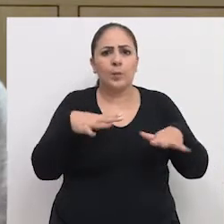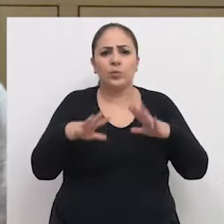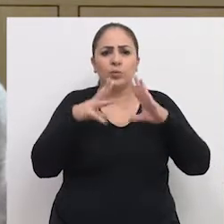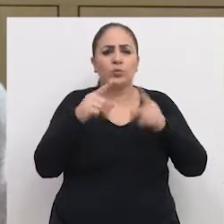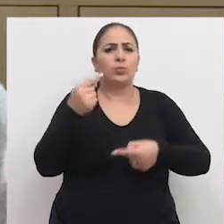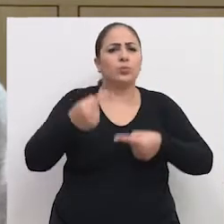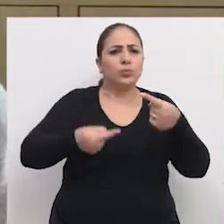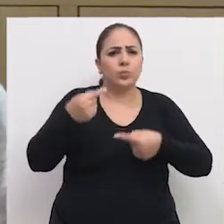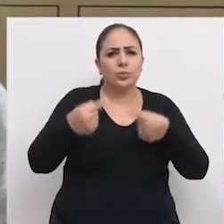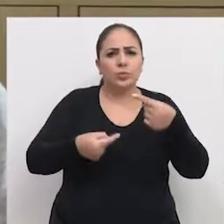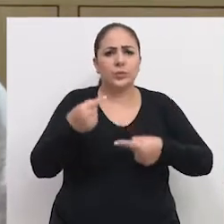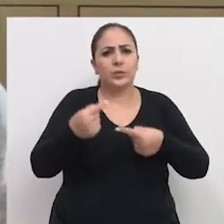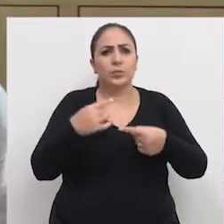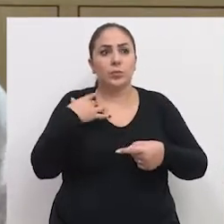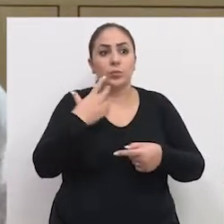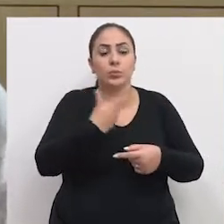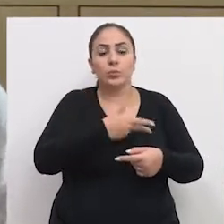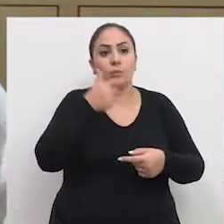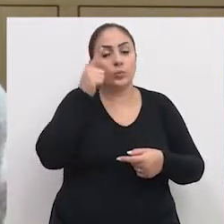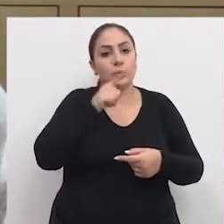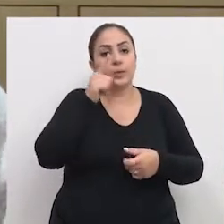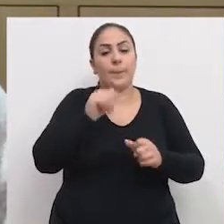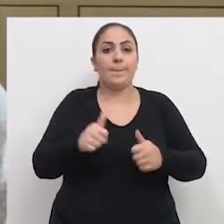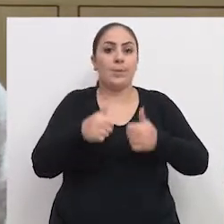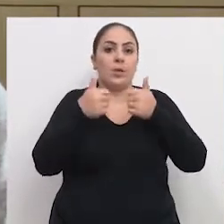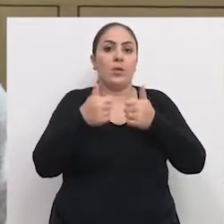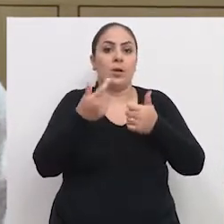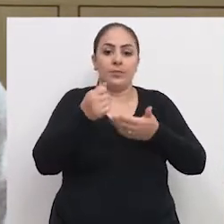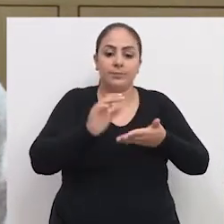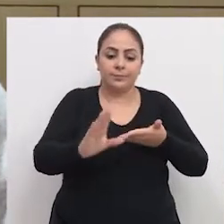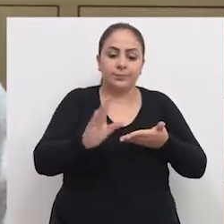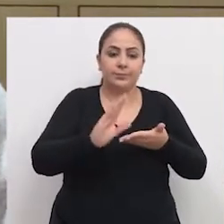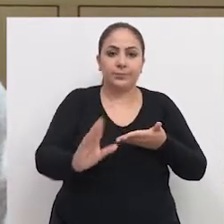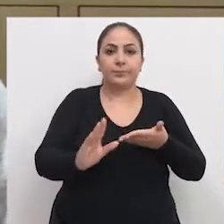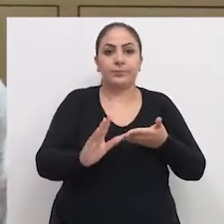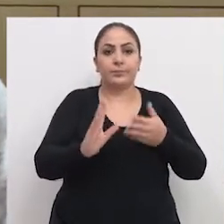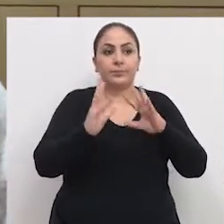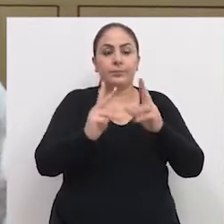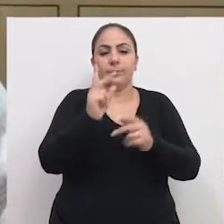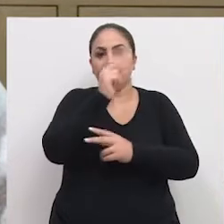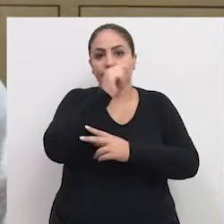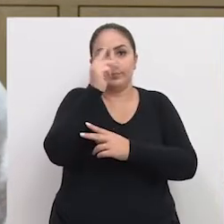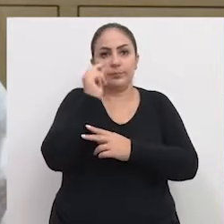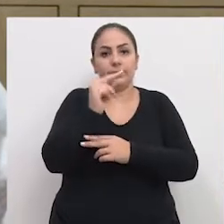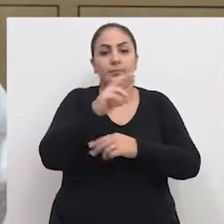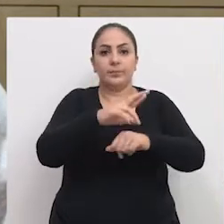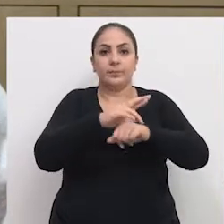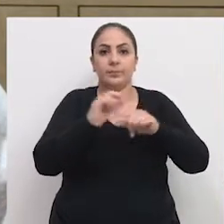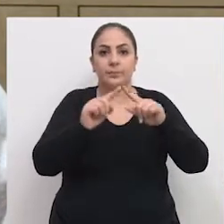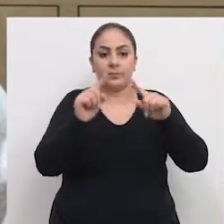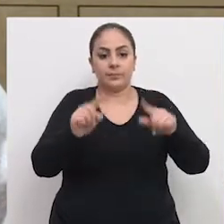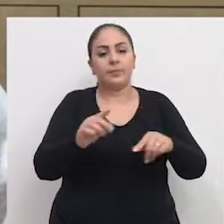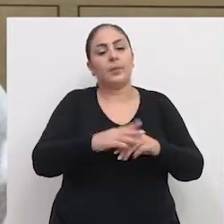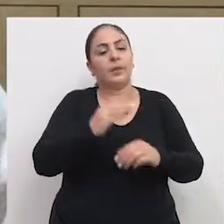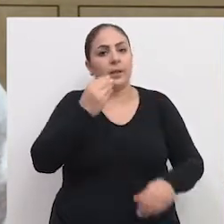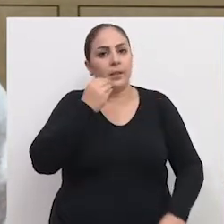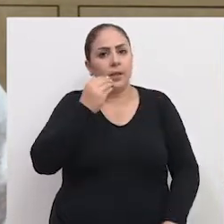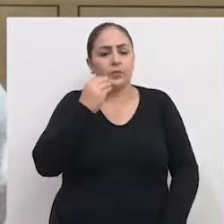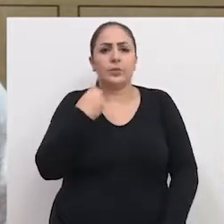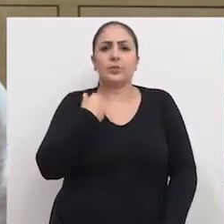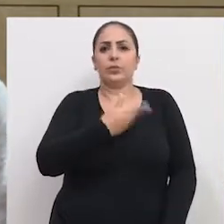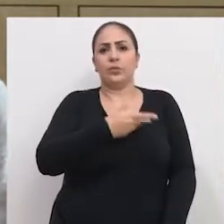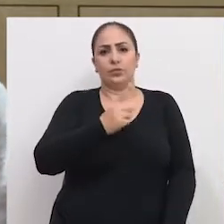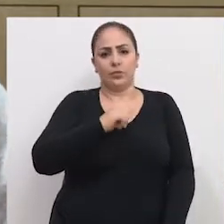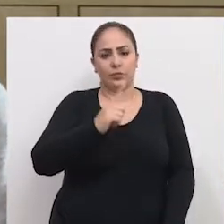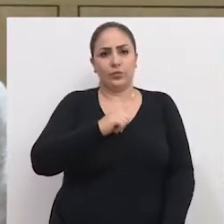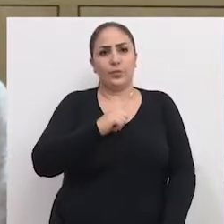fomentamos a discussão, o debate para poder melhorar os investimentos por parte do município na segurança pública. claro